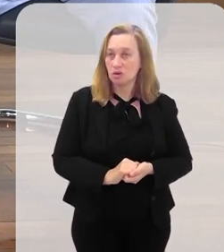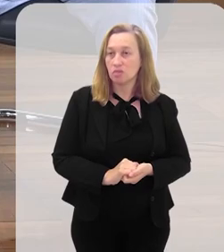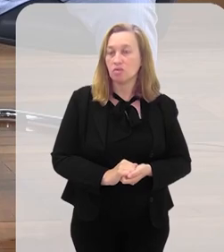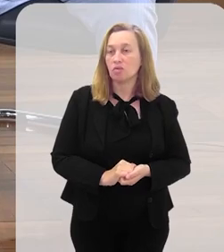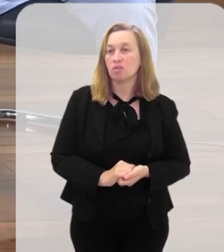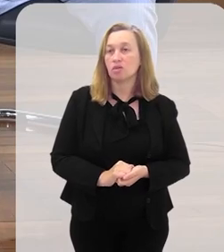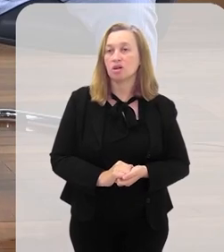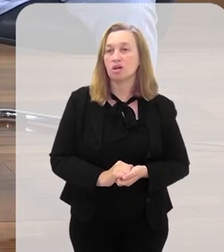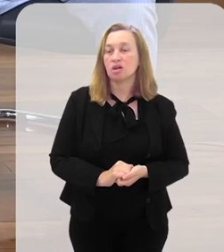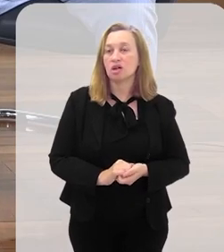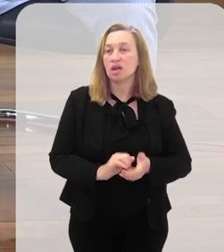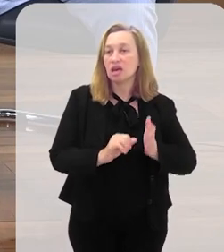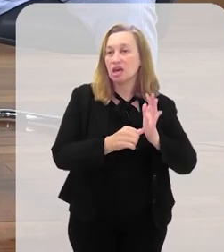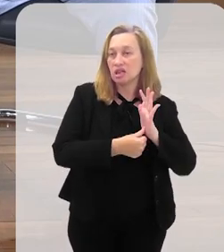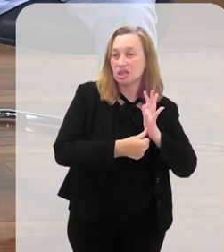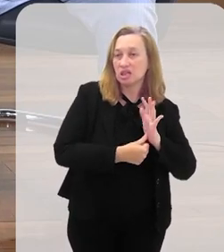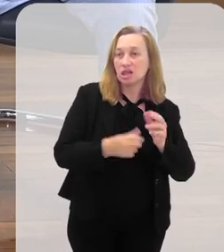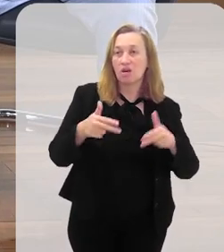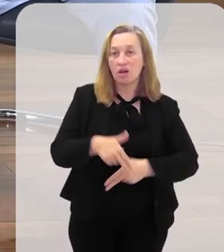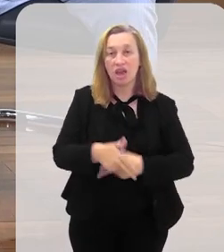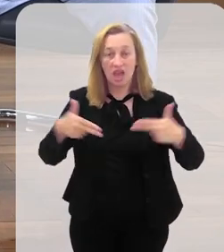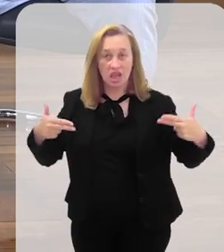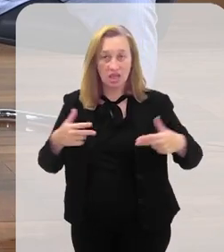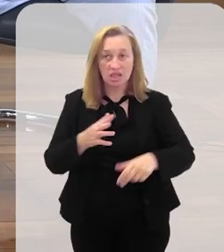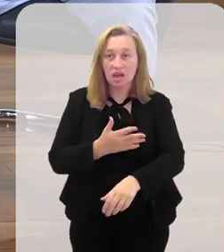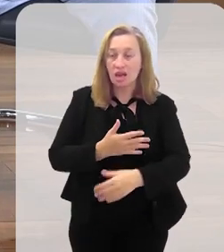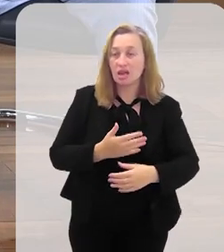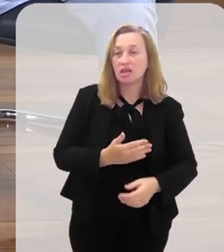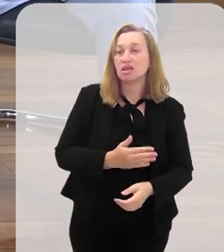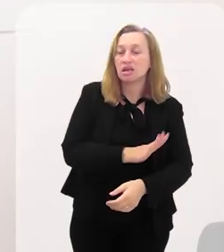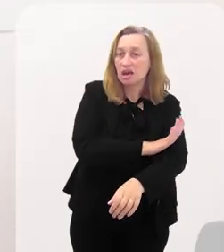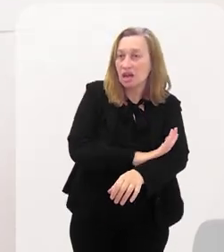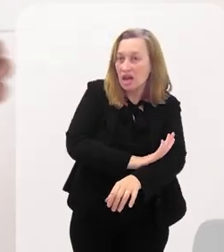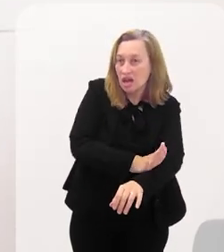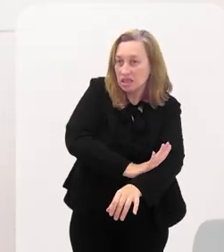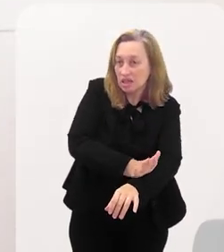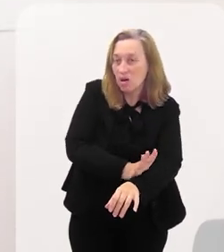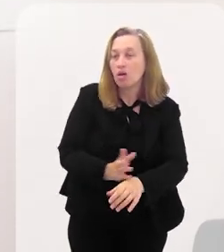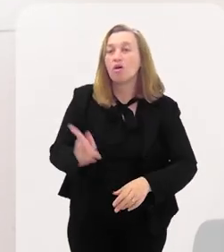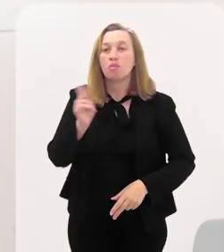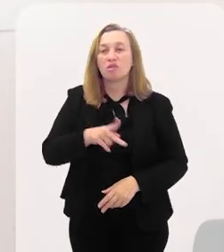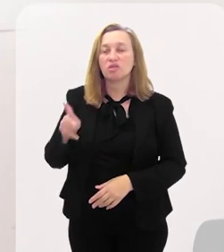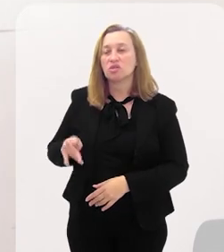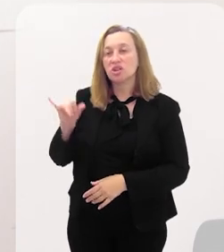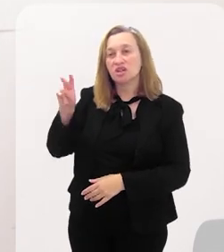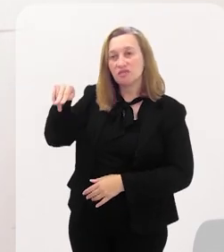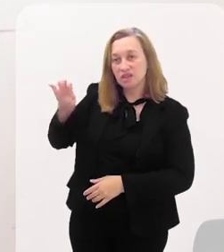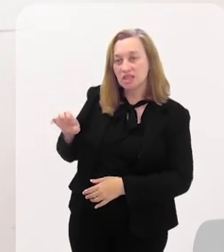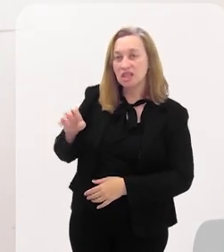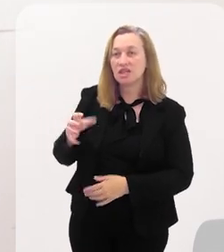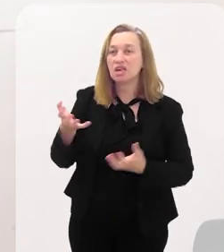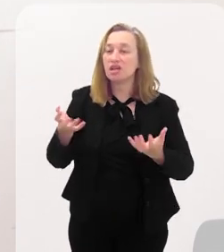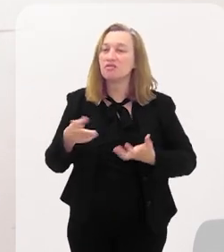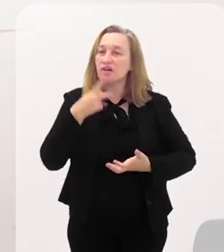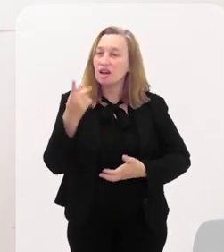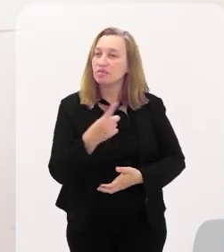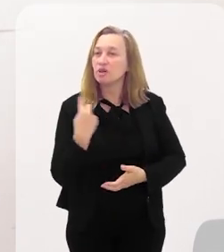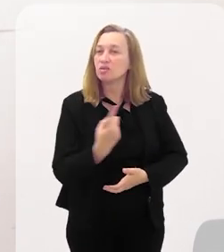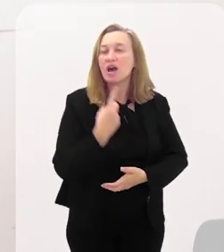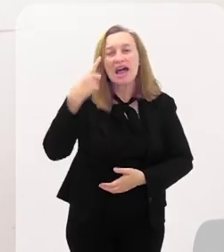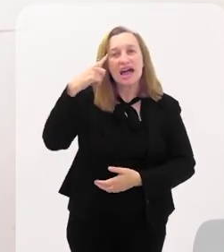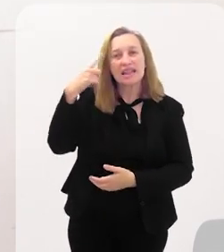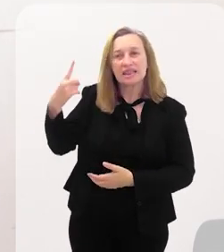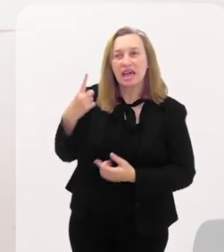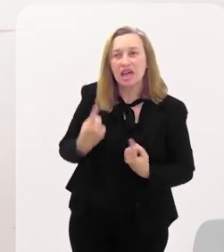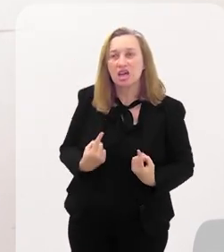a uma questão identitária, étnica e racial. Agora, professor Ivone, queria que trouxesse para nós um pouco